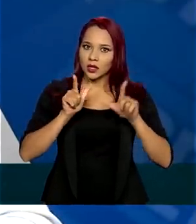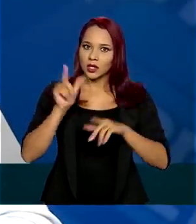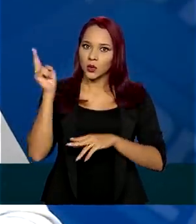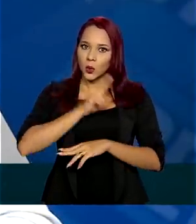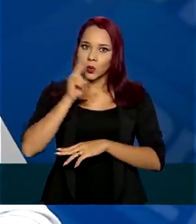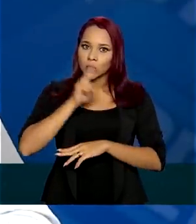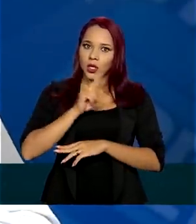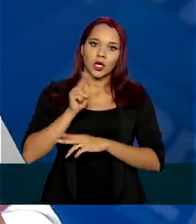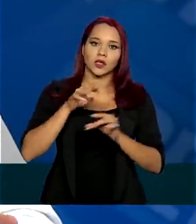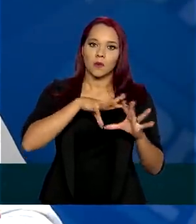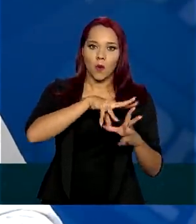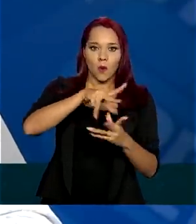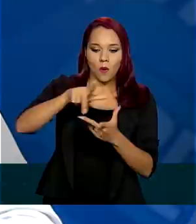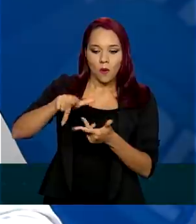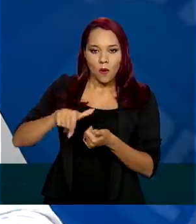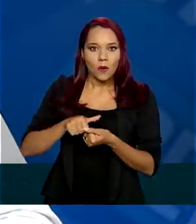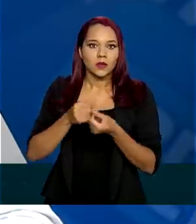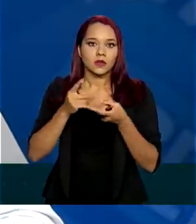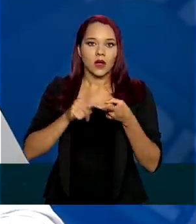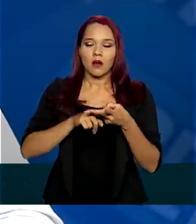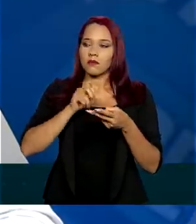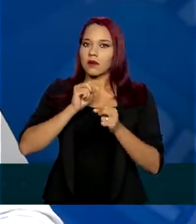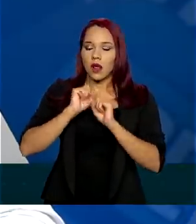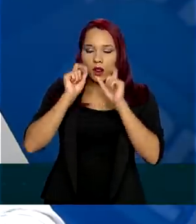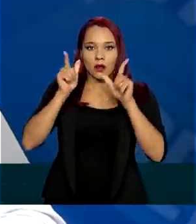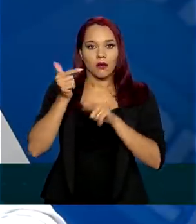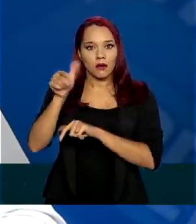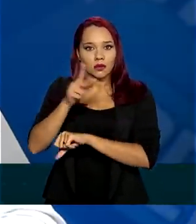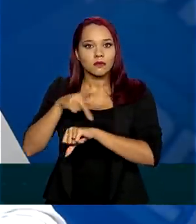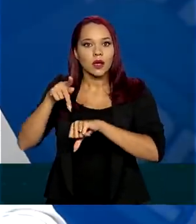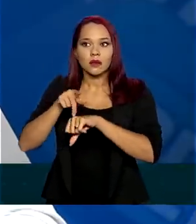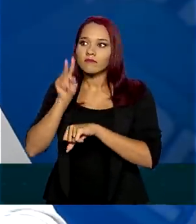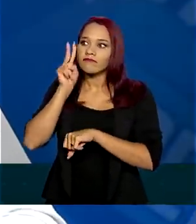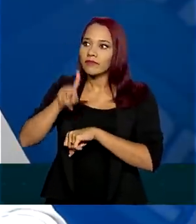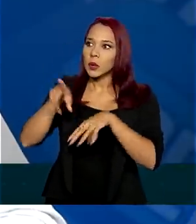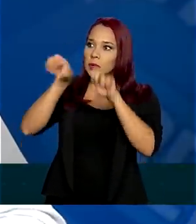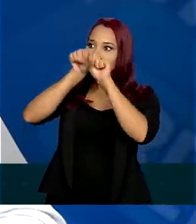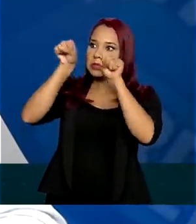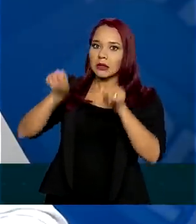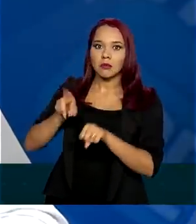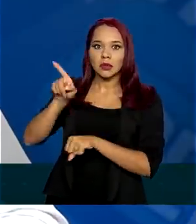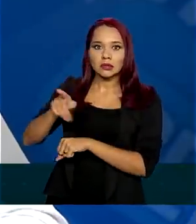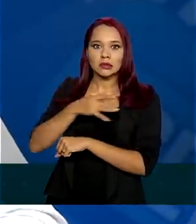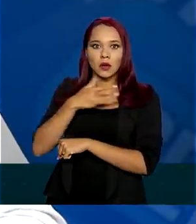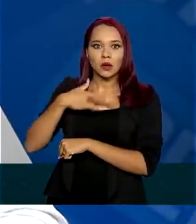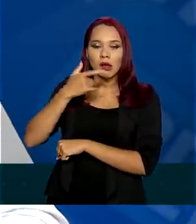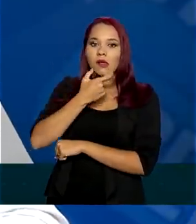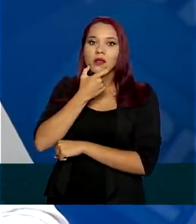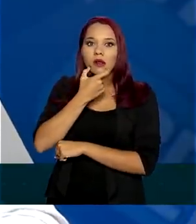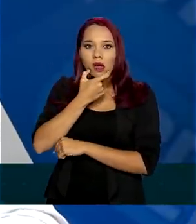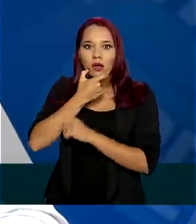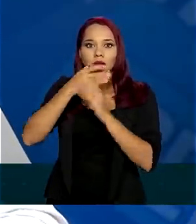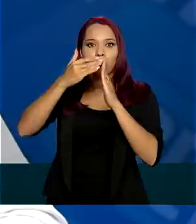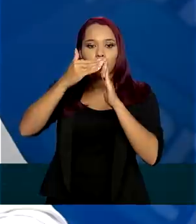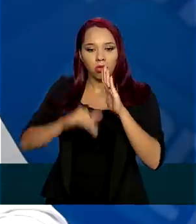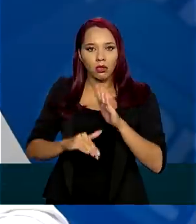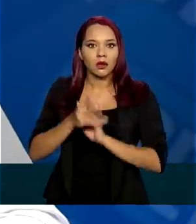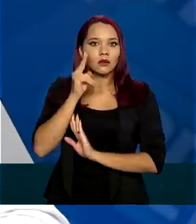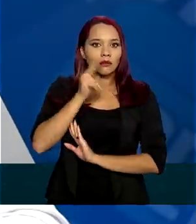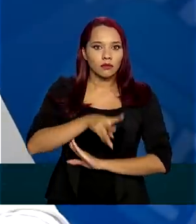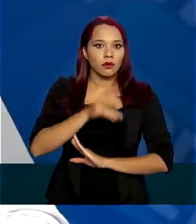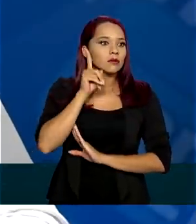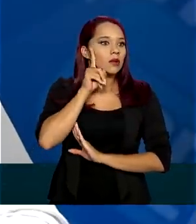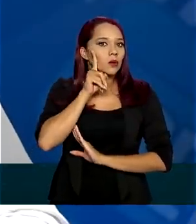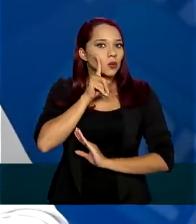internacional, por alerta de outros países. Quando a gente viu o sistema de saúde inglês cair, quando nós vimos Nova Iorque cair,